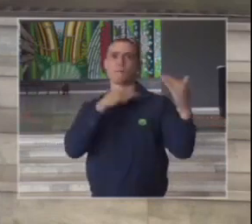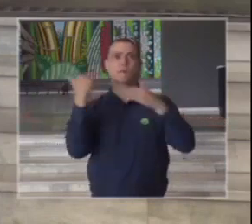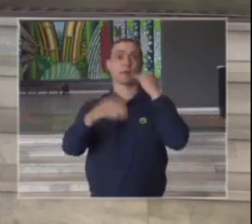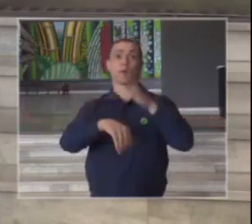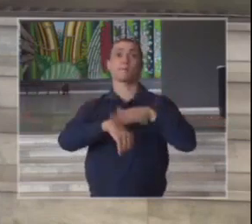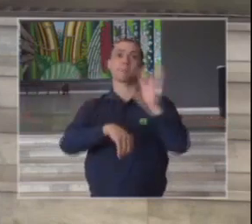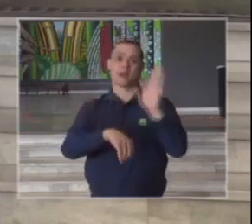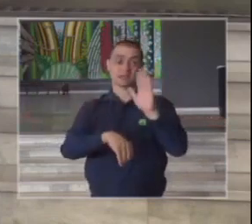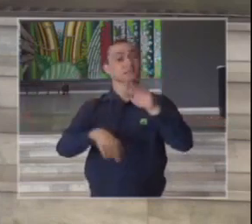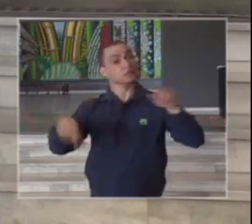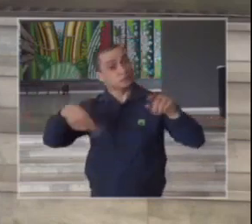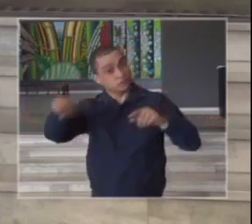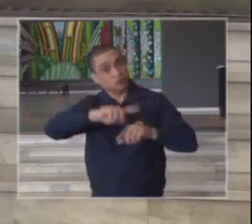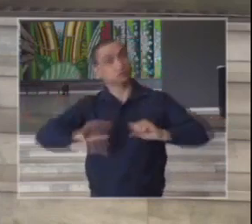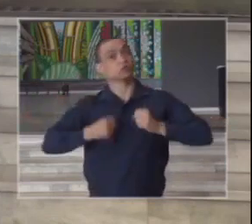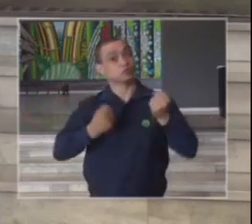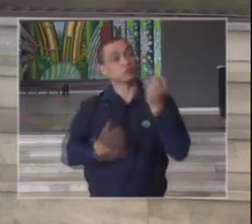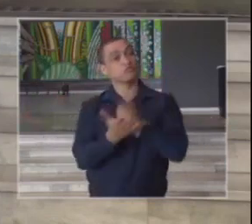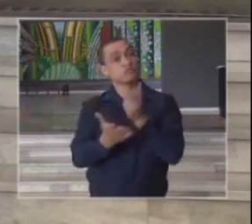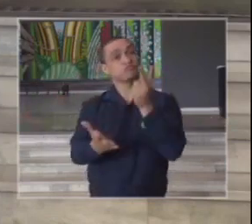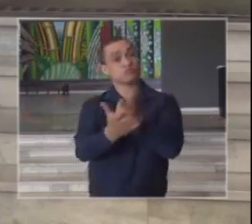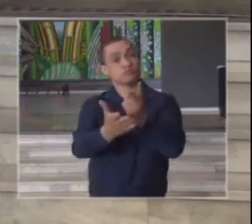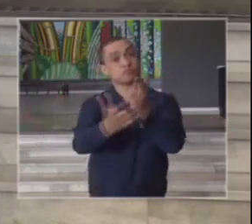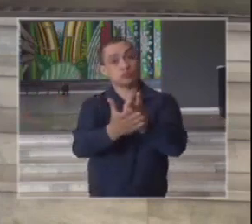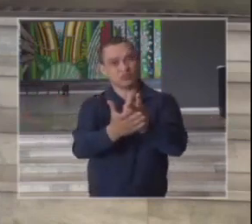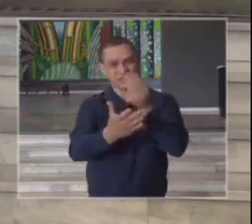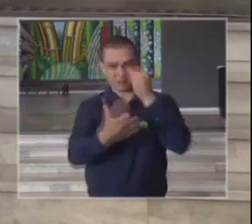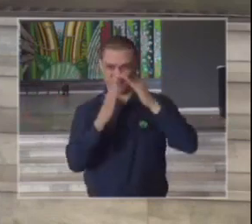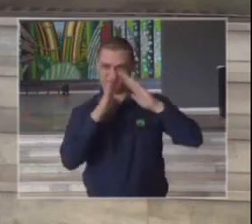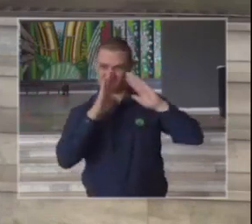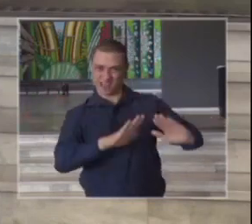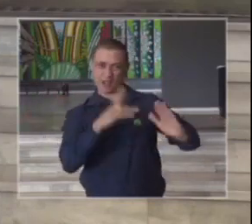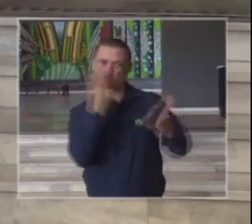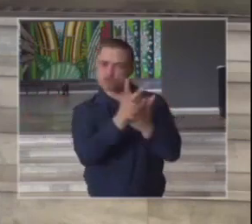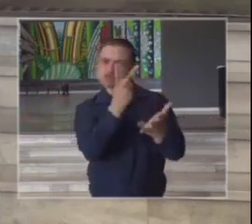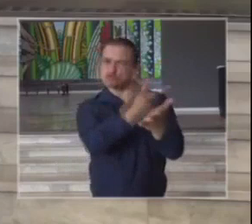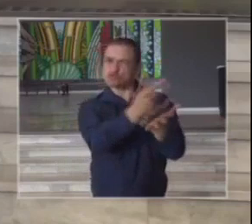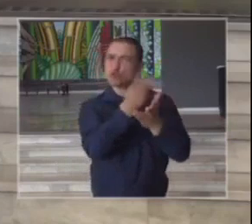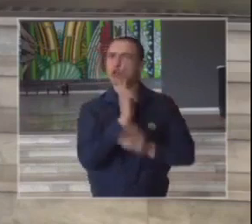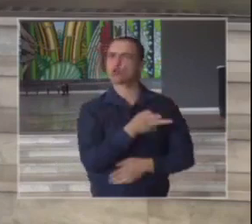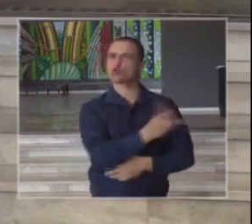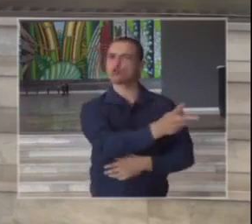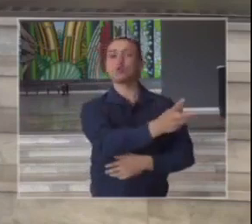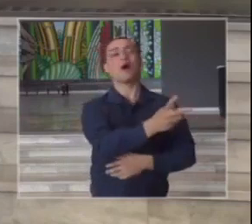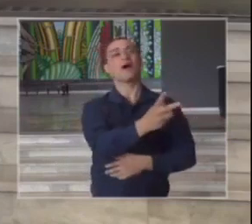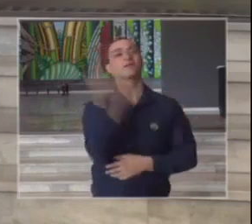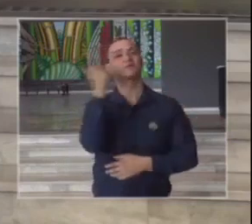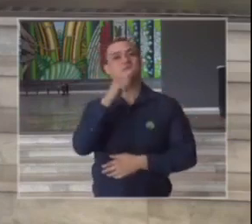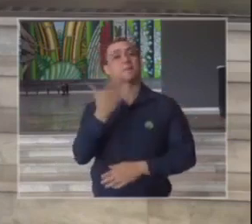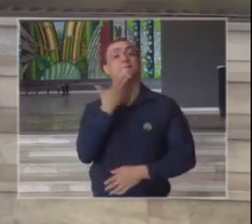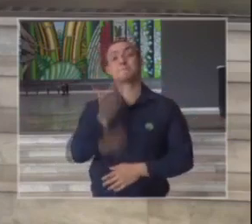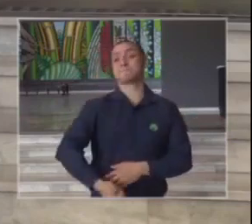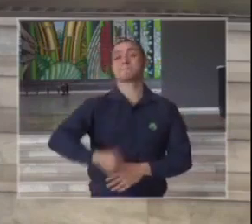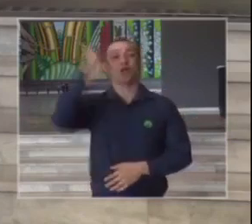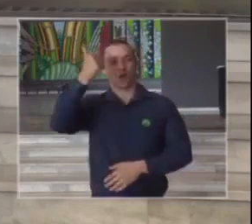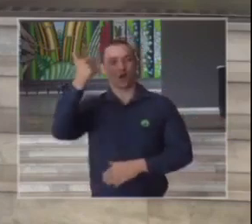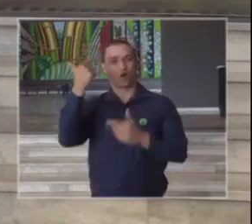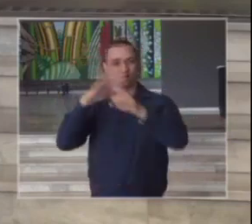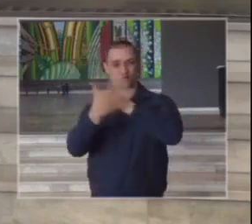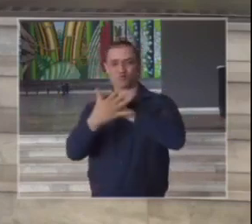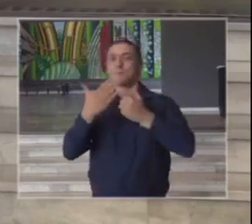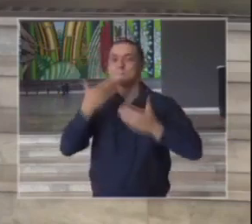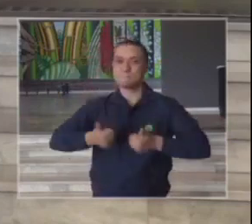cidade e no estado e é mantendo esse isolamento que nós vamos atravessar melhor essa epidemia